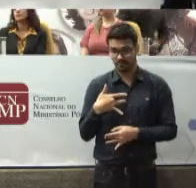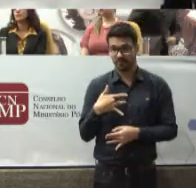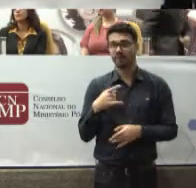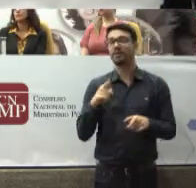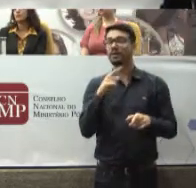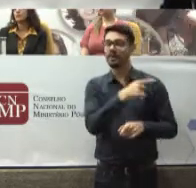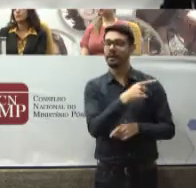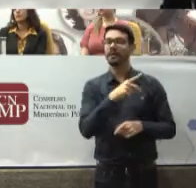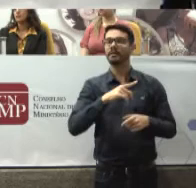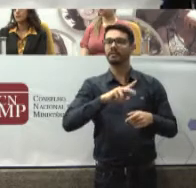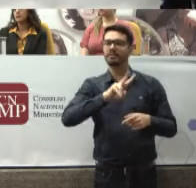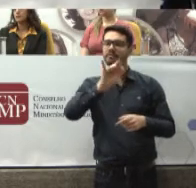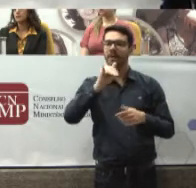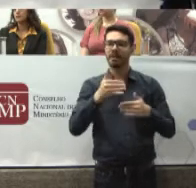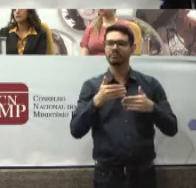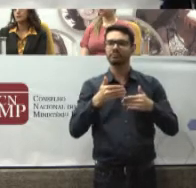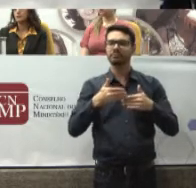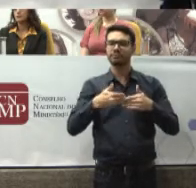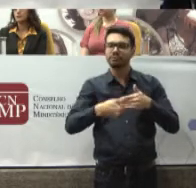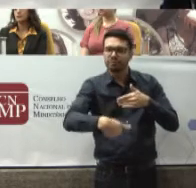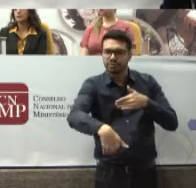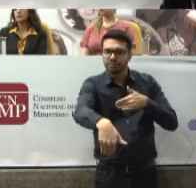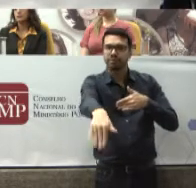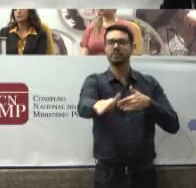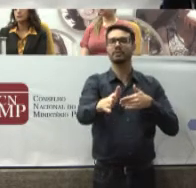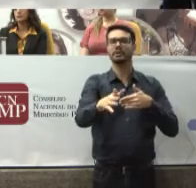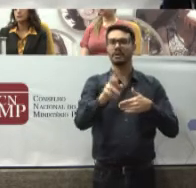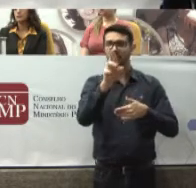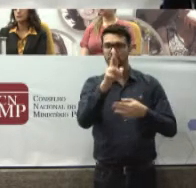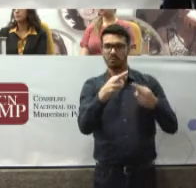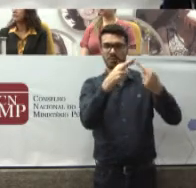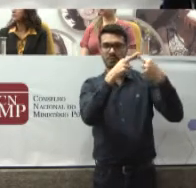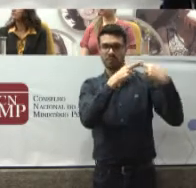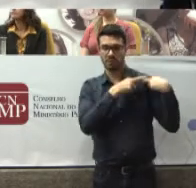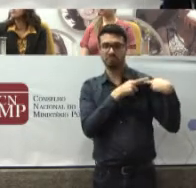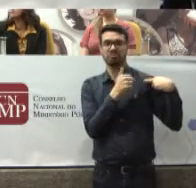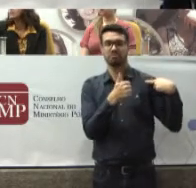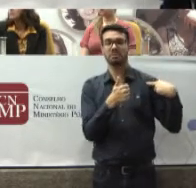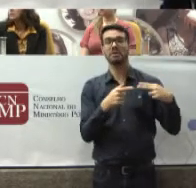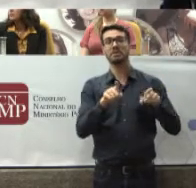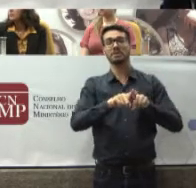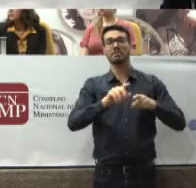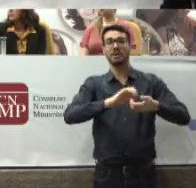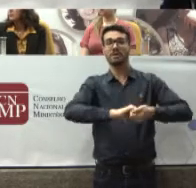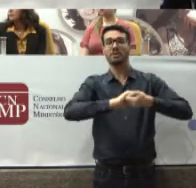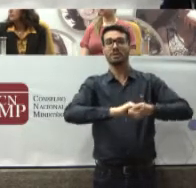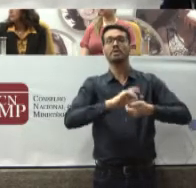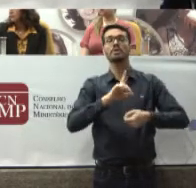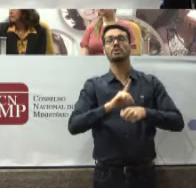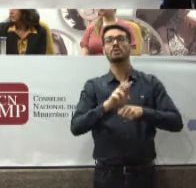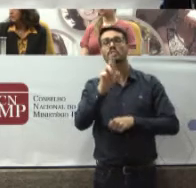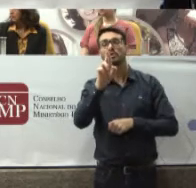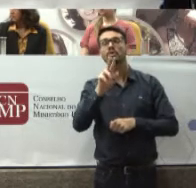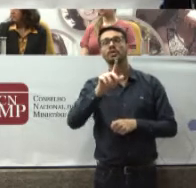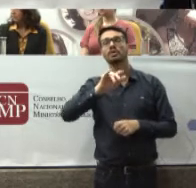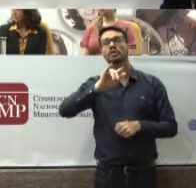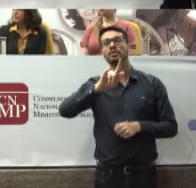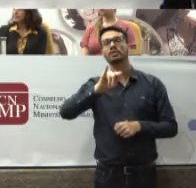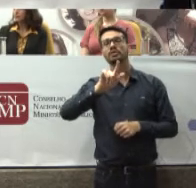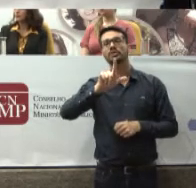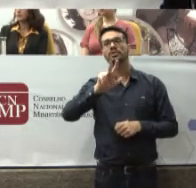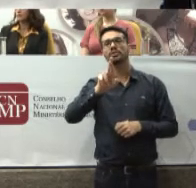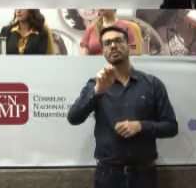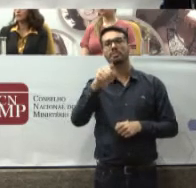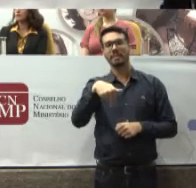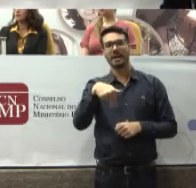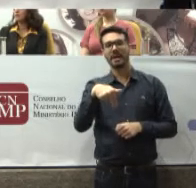dirigir os trabalhos ao longo do dia Cumprimentar também o doutor Gebran Que veio do TRF da 4ª Região